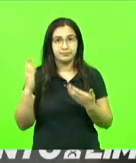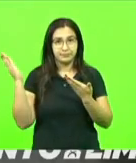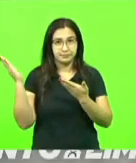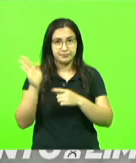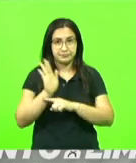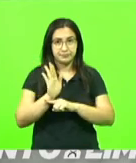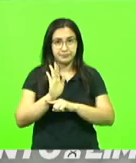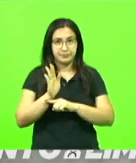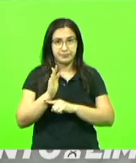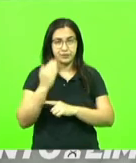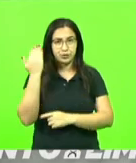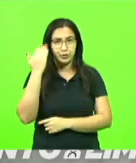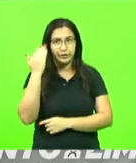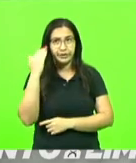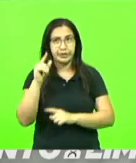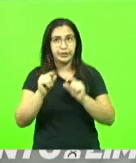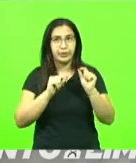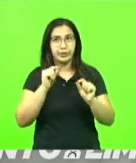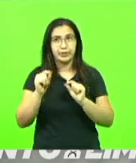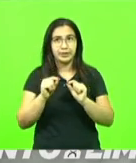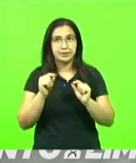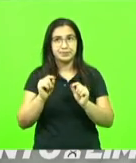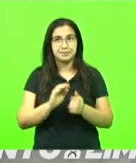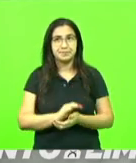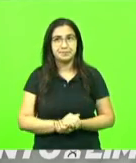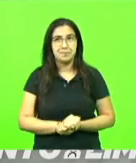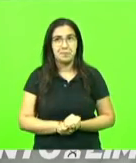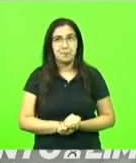Só para vocês terem uma ideia, vamos falar um pouco sobre crime.